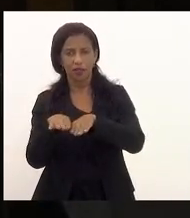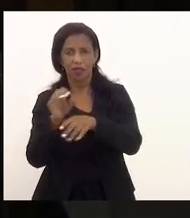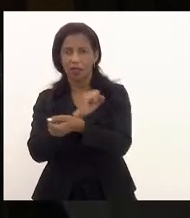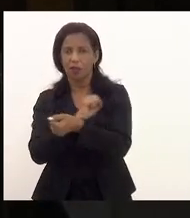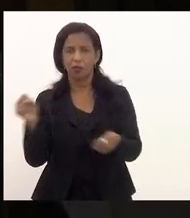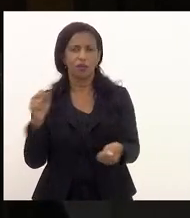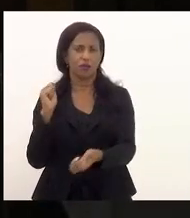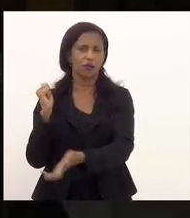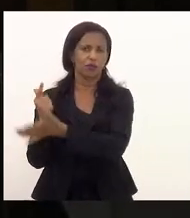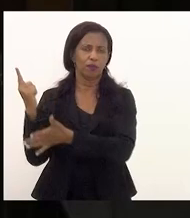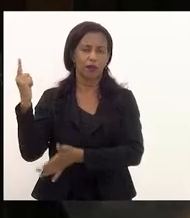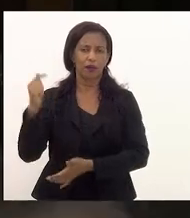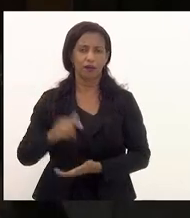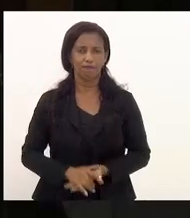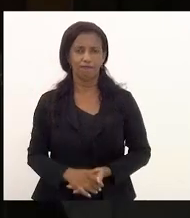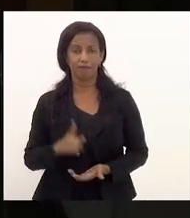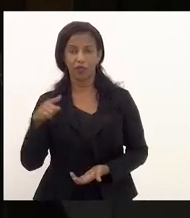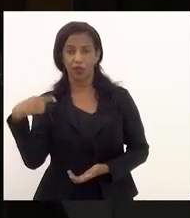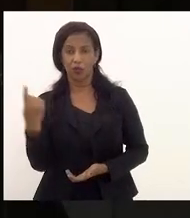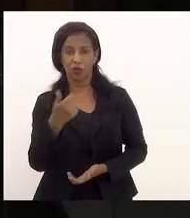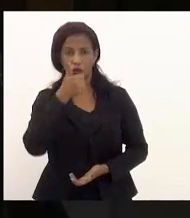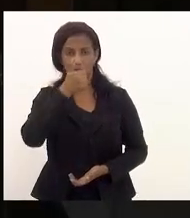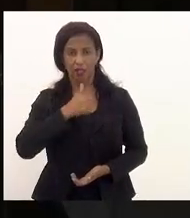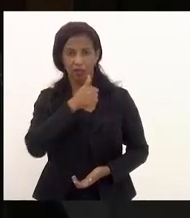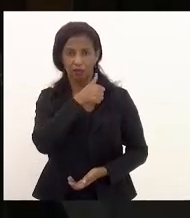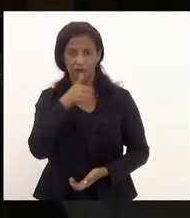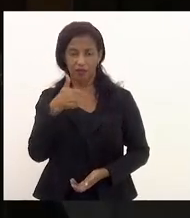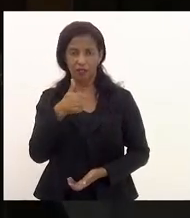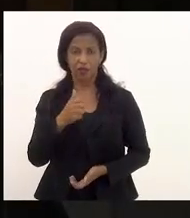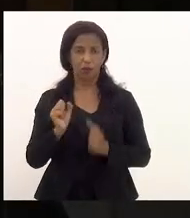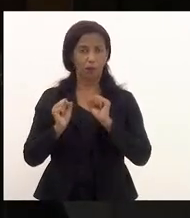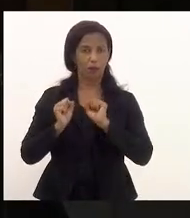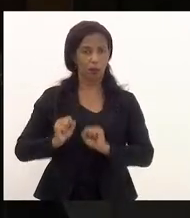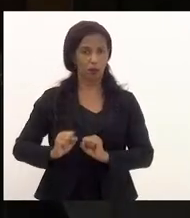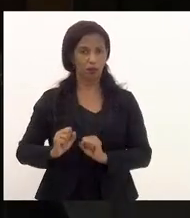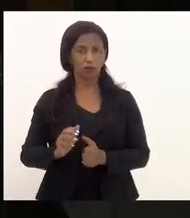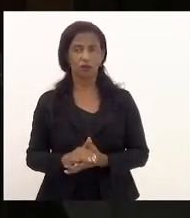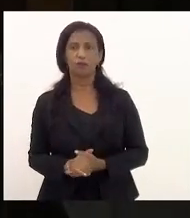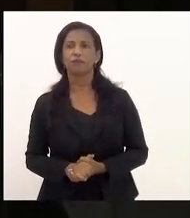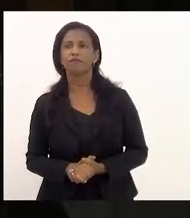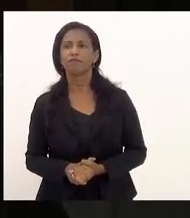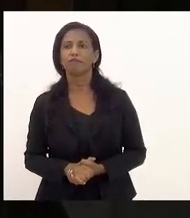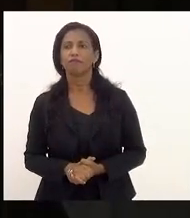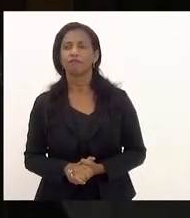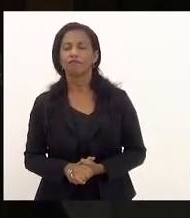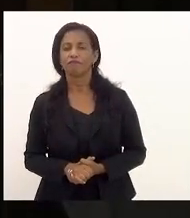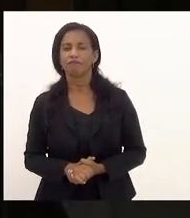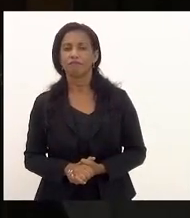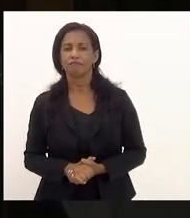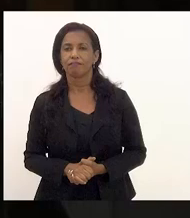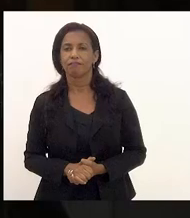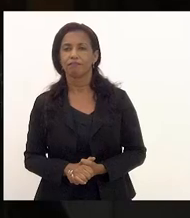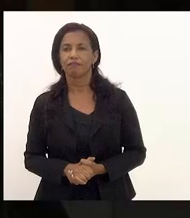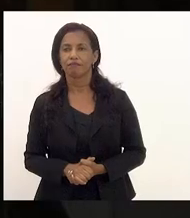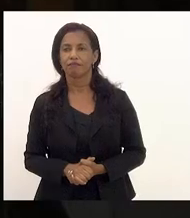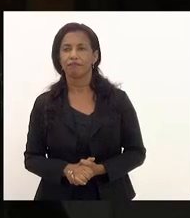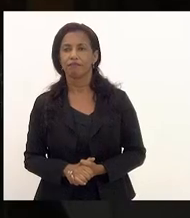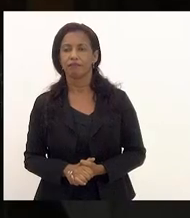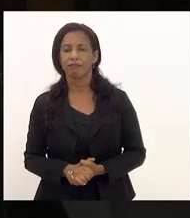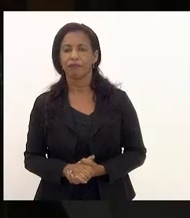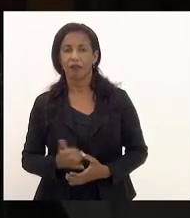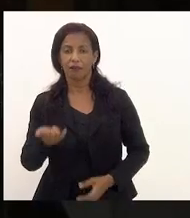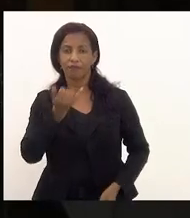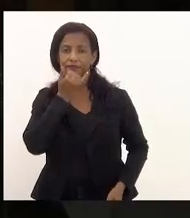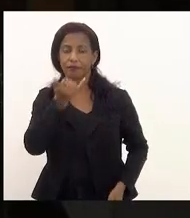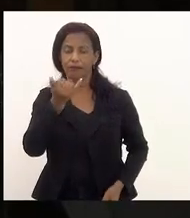impagável e o nosso sacrifício pode ser absolutamente em vão.